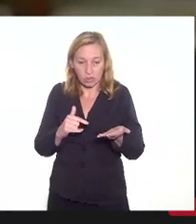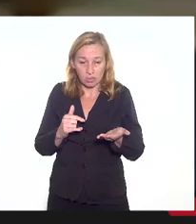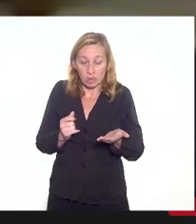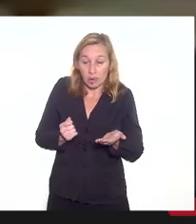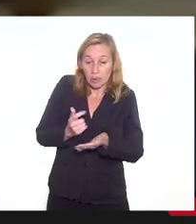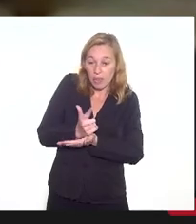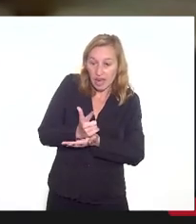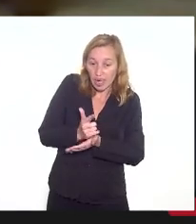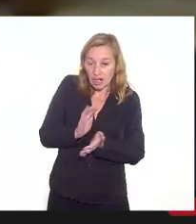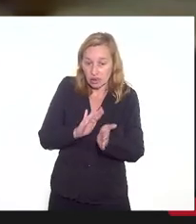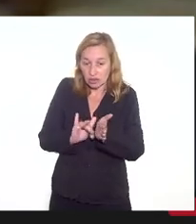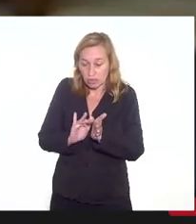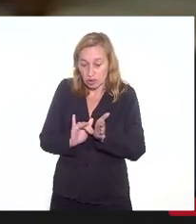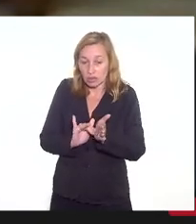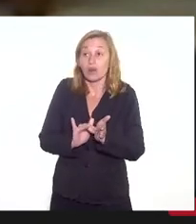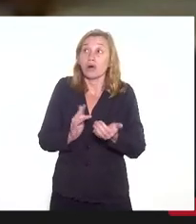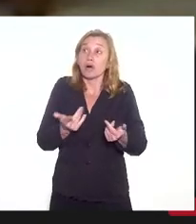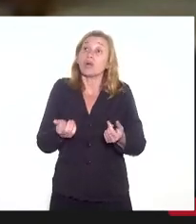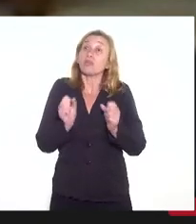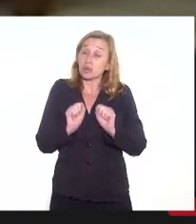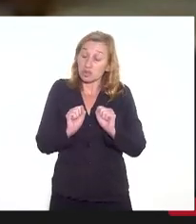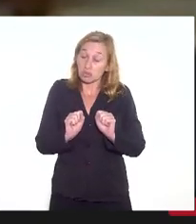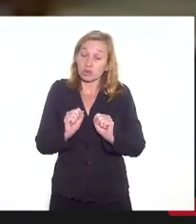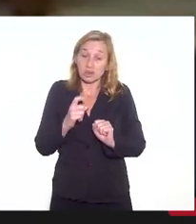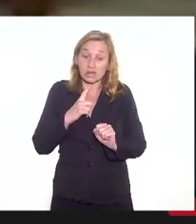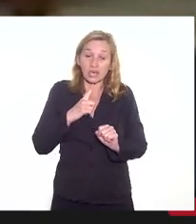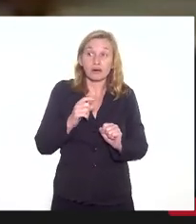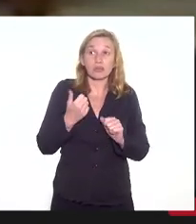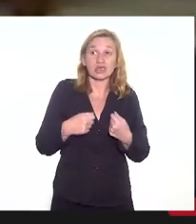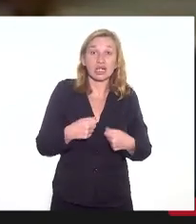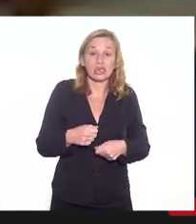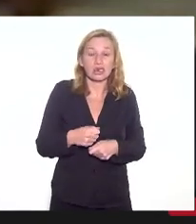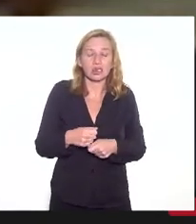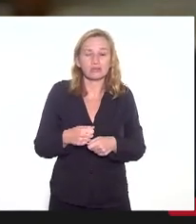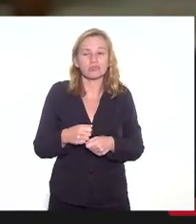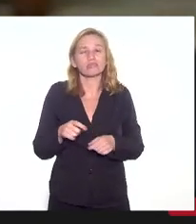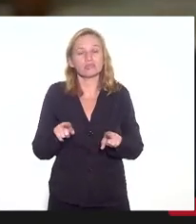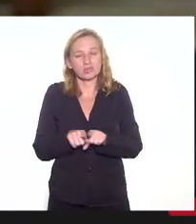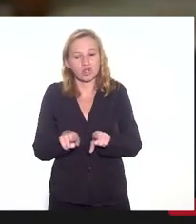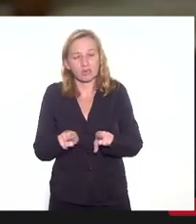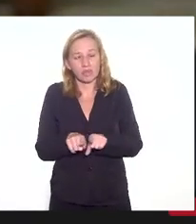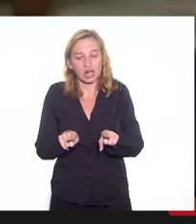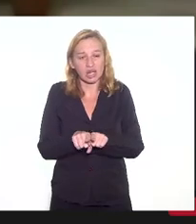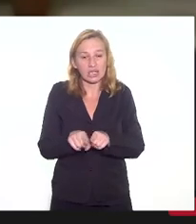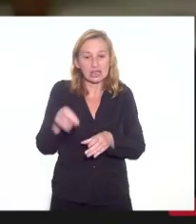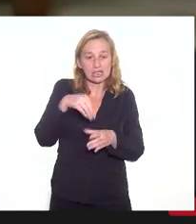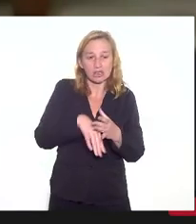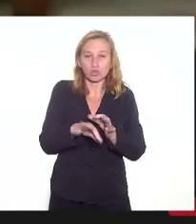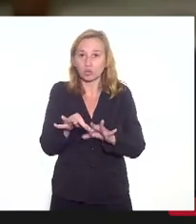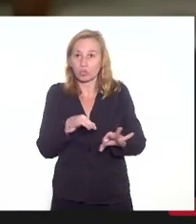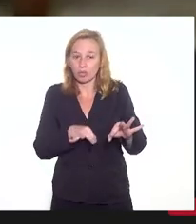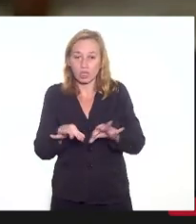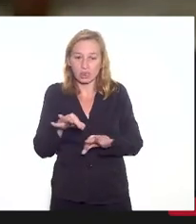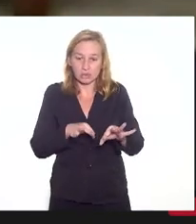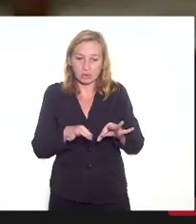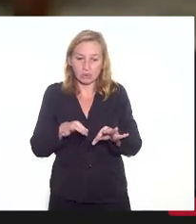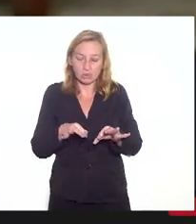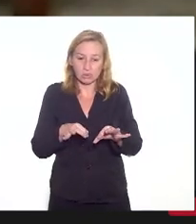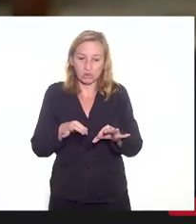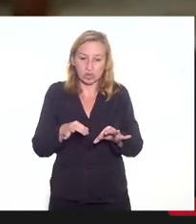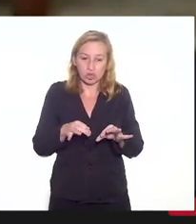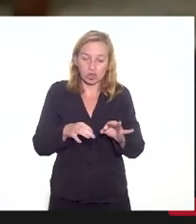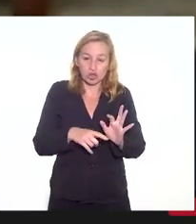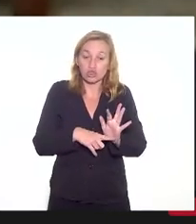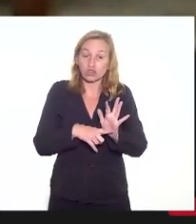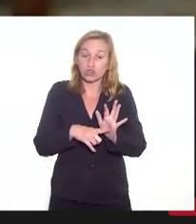possível se construir isso, teria que se estabelecer isso também no plano de recuperação.